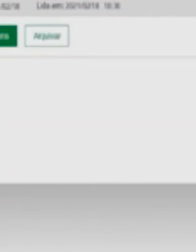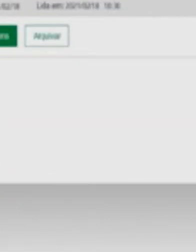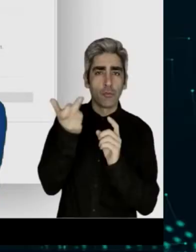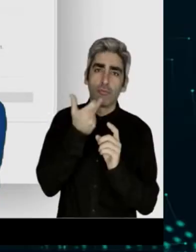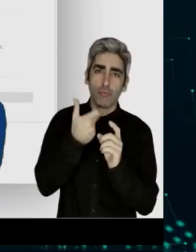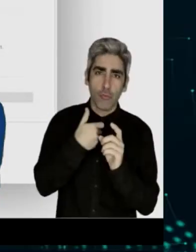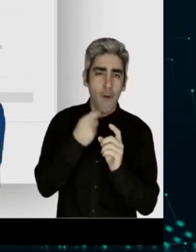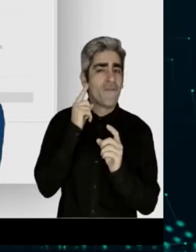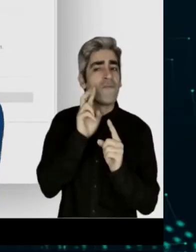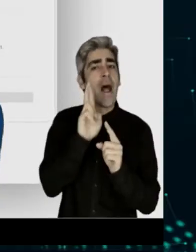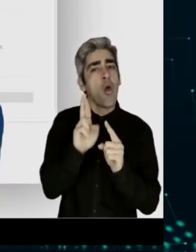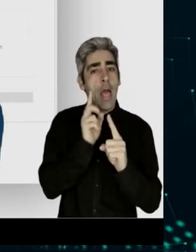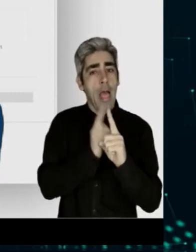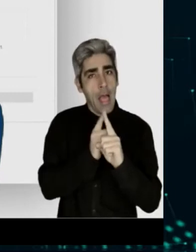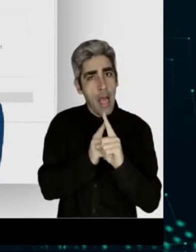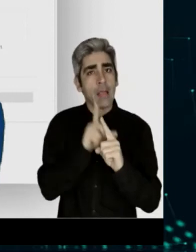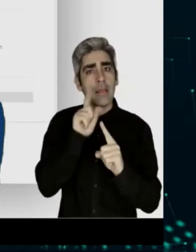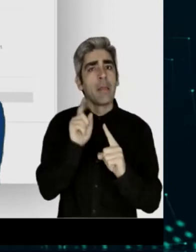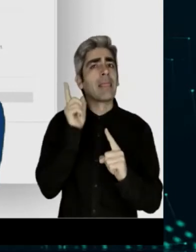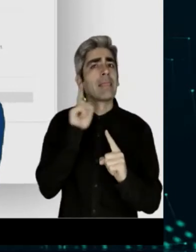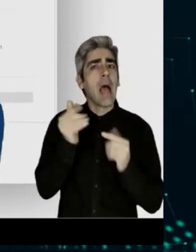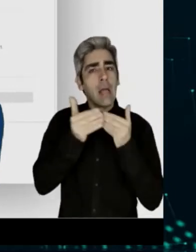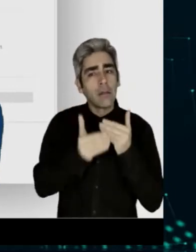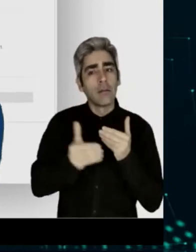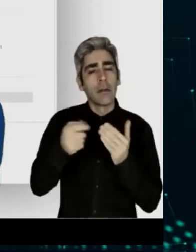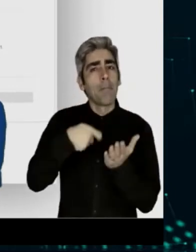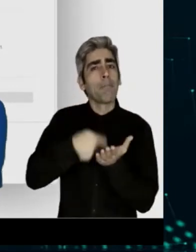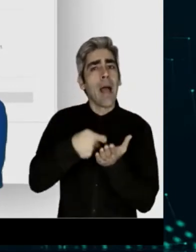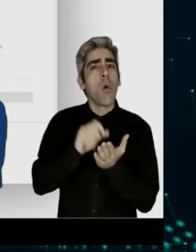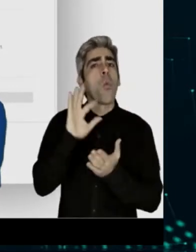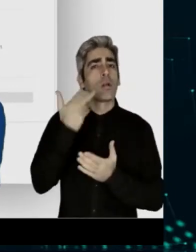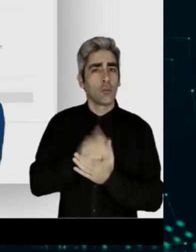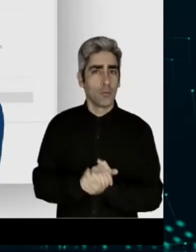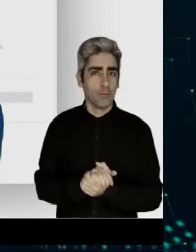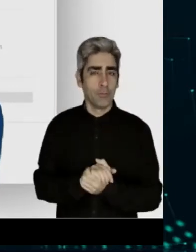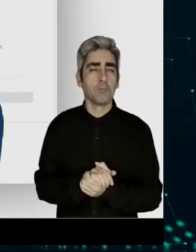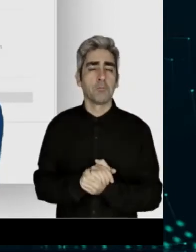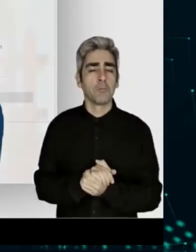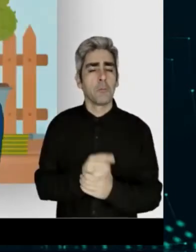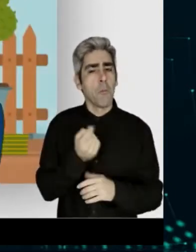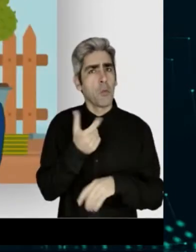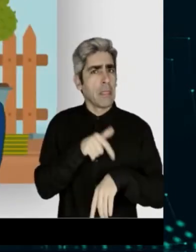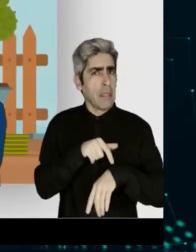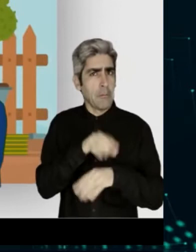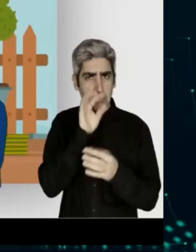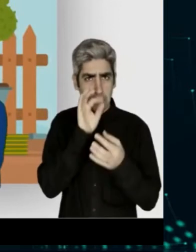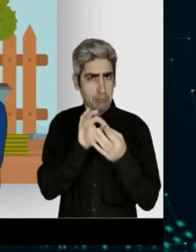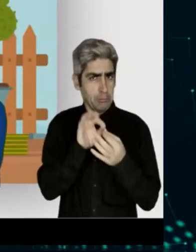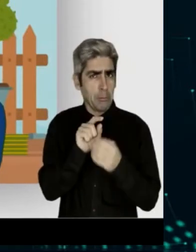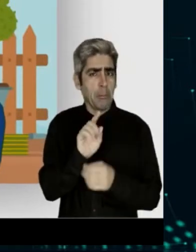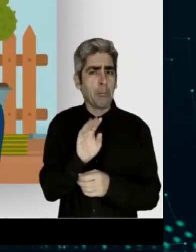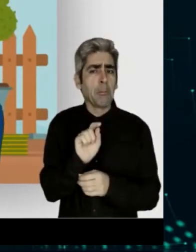O pilar tecnológico, vamos falar mais à frente, e o pilar organizacional, permitindo aos serviços reorganizar a sua